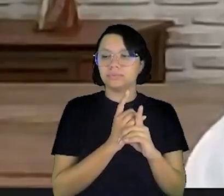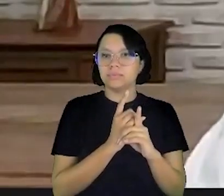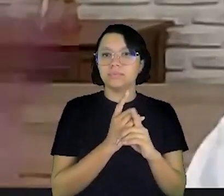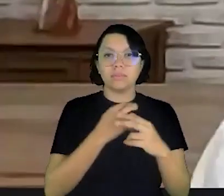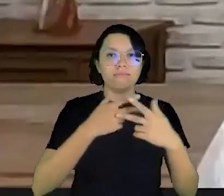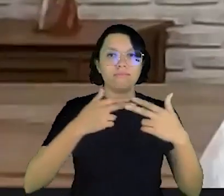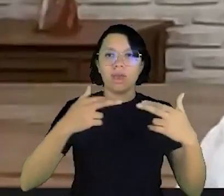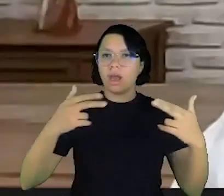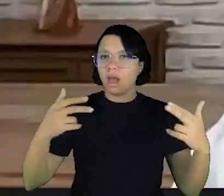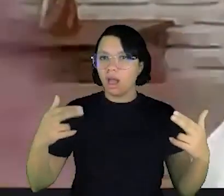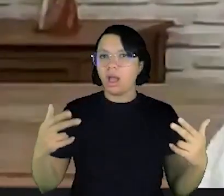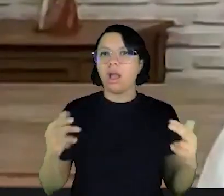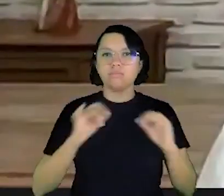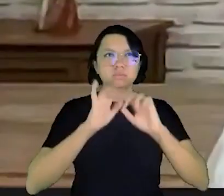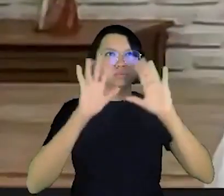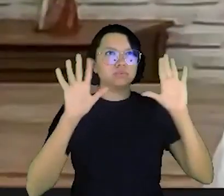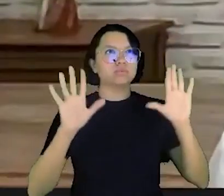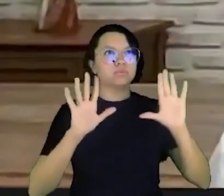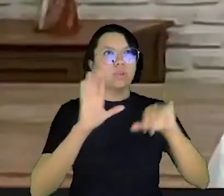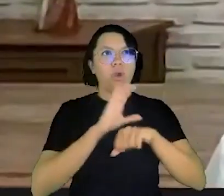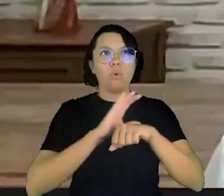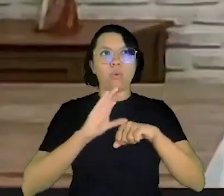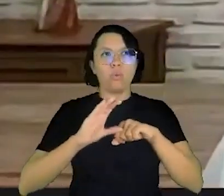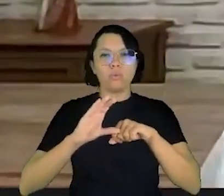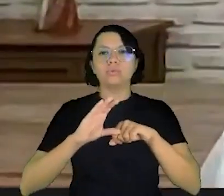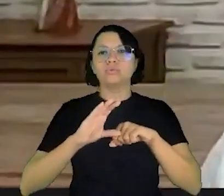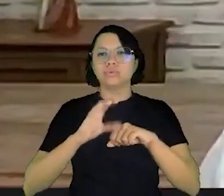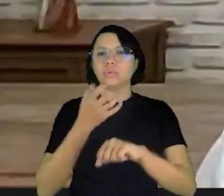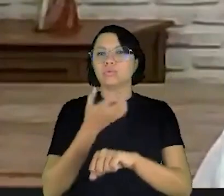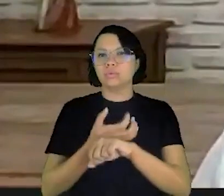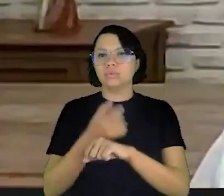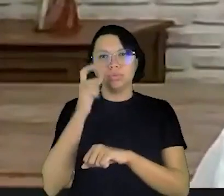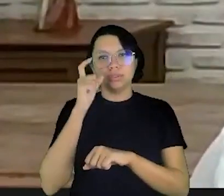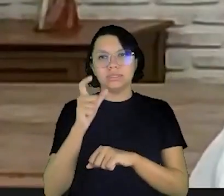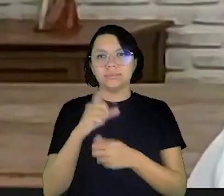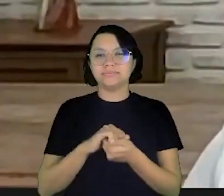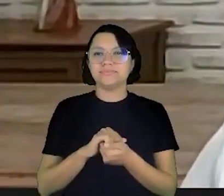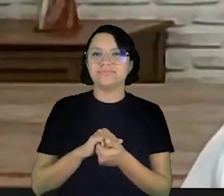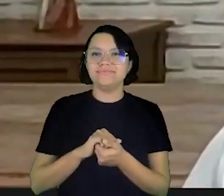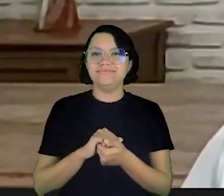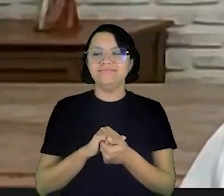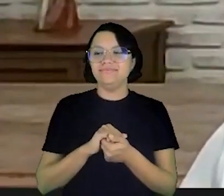uma miríade de cursos e de conteúdos de interesse